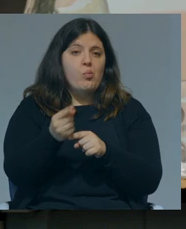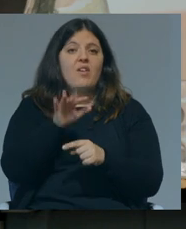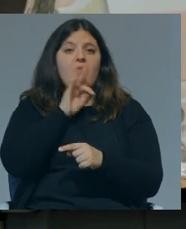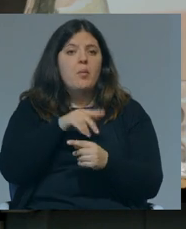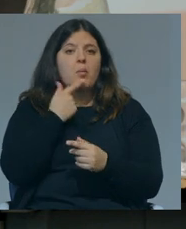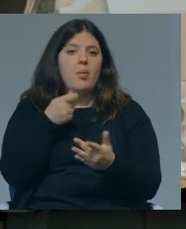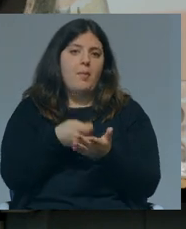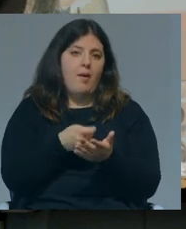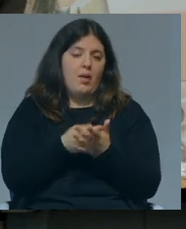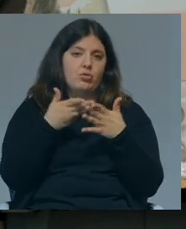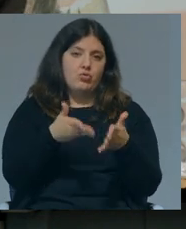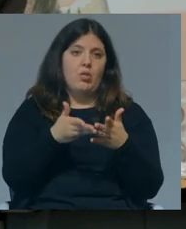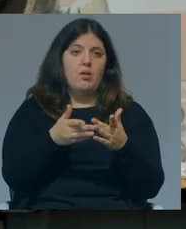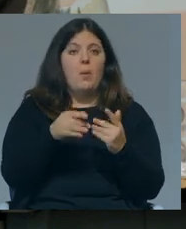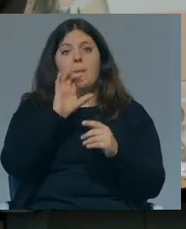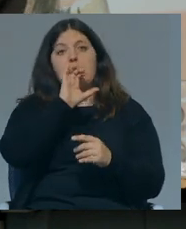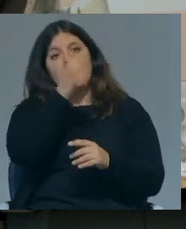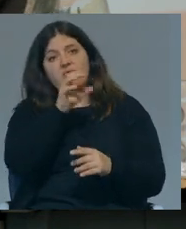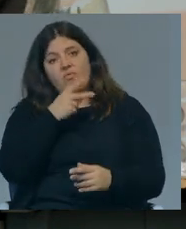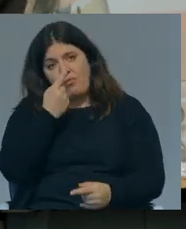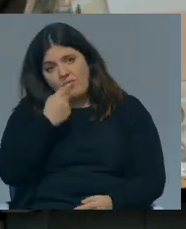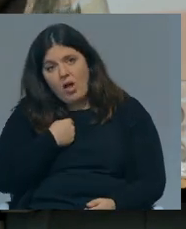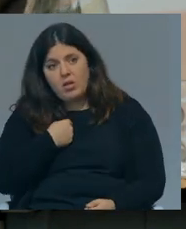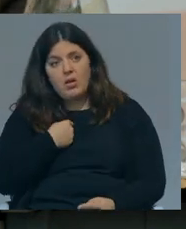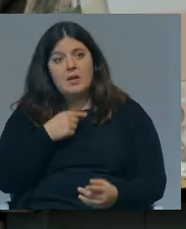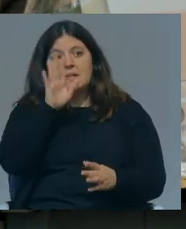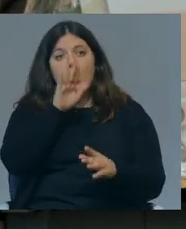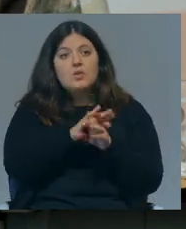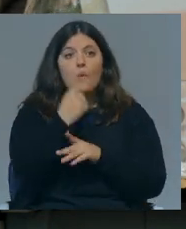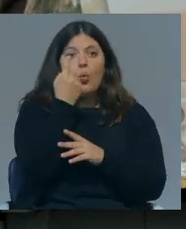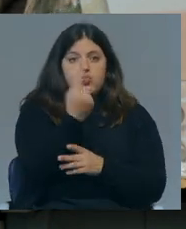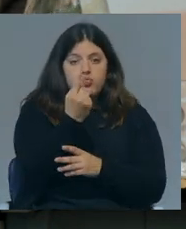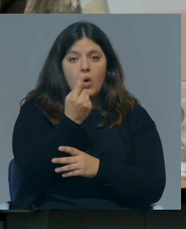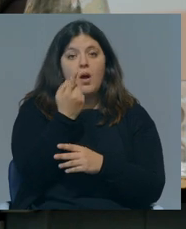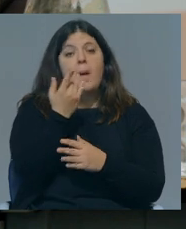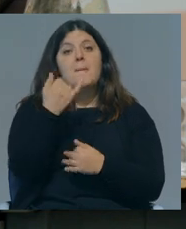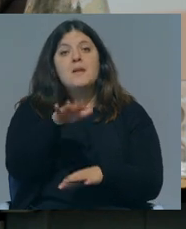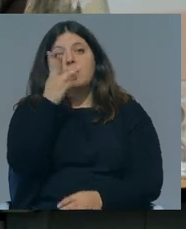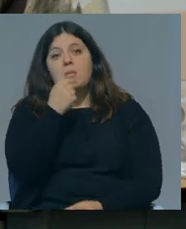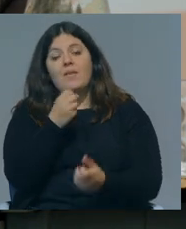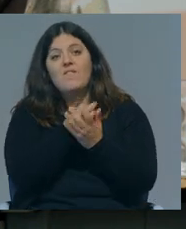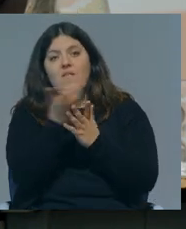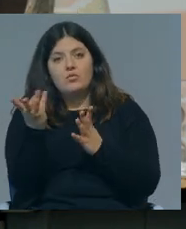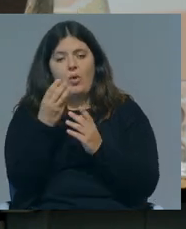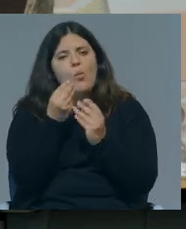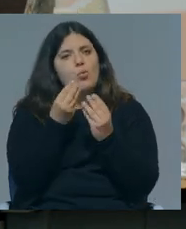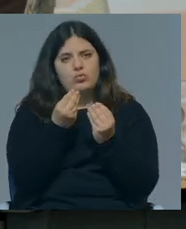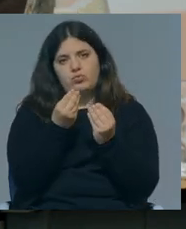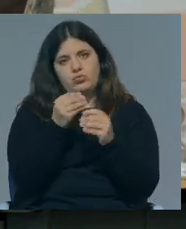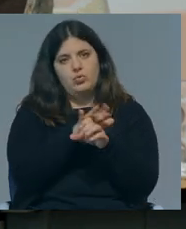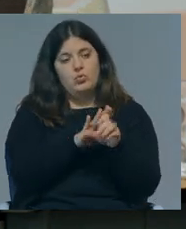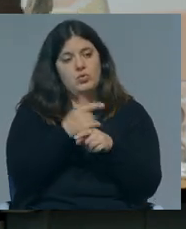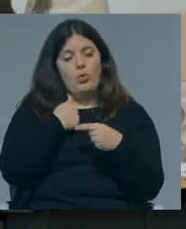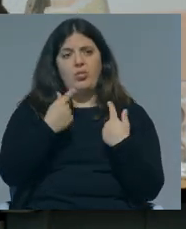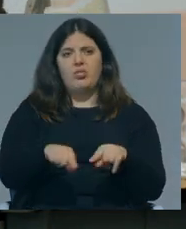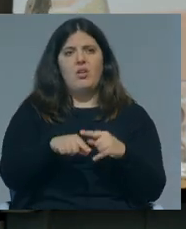podia ajudar a pagar, o país está a falhar. Enquanto houver um caso, e infelizmente há milhares de casos. Eu